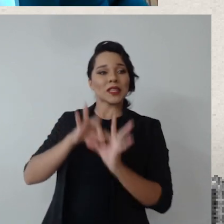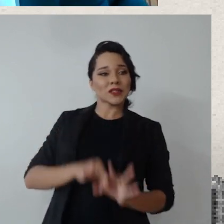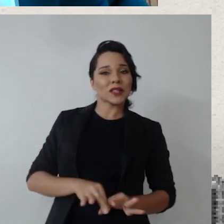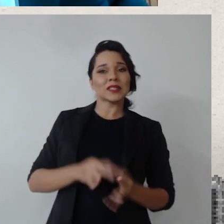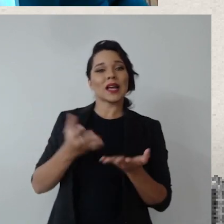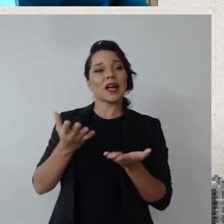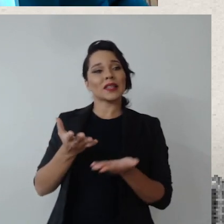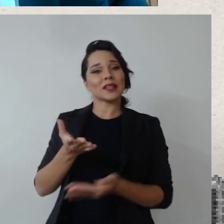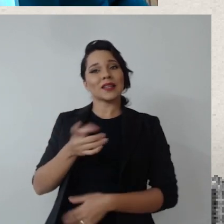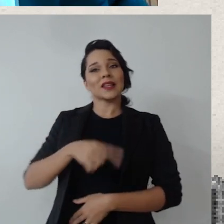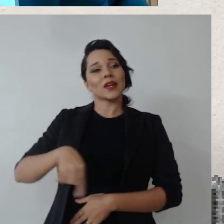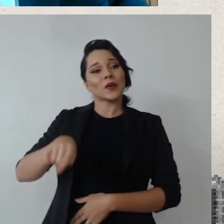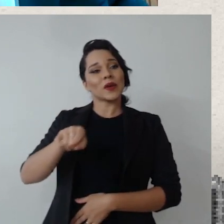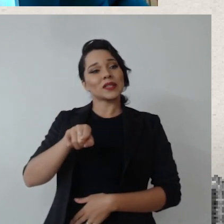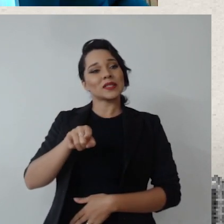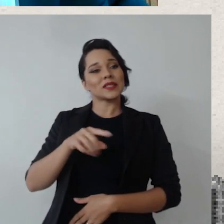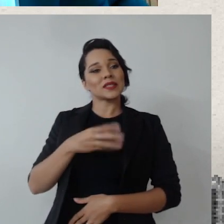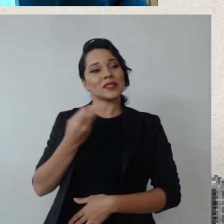contextualizada, com esse,